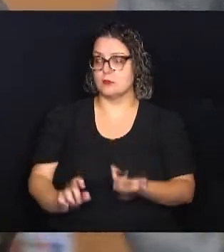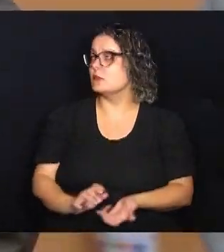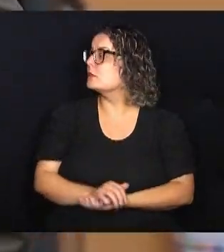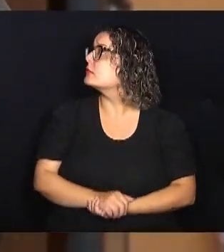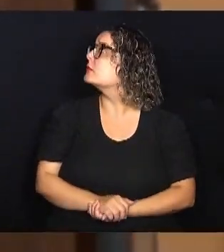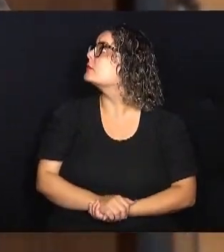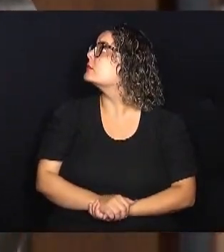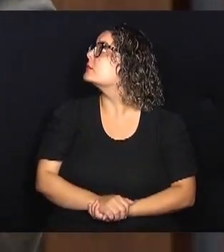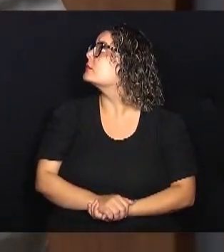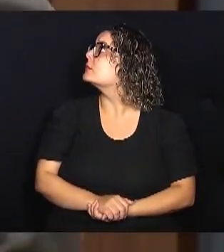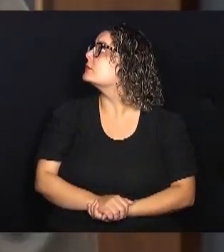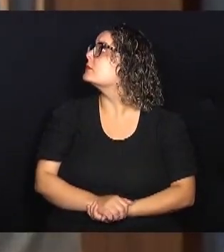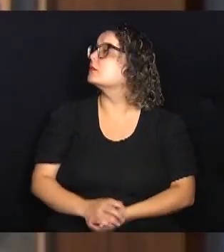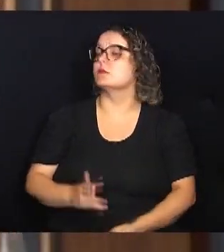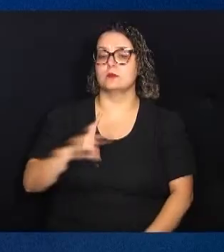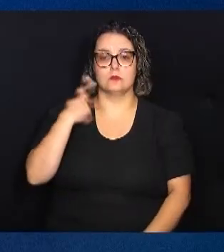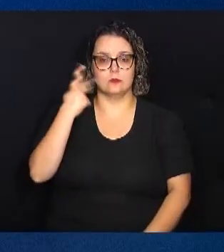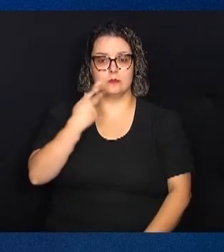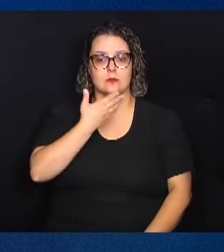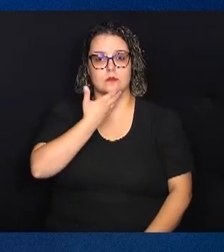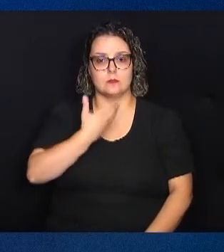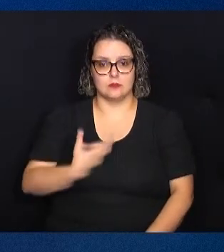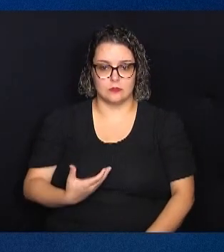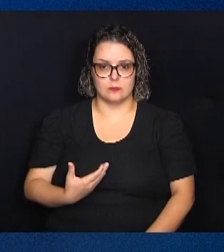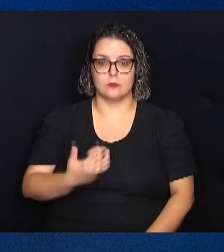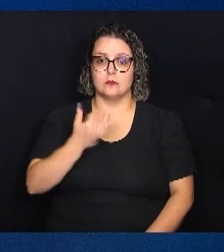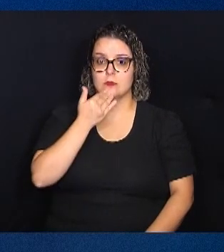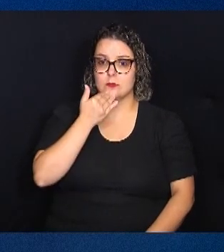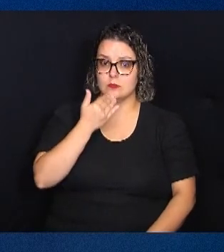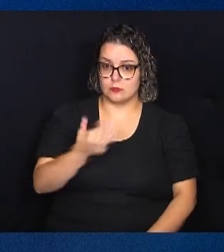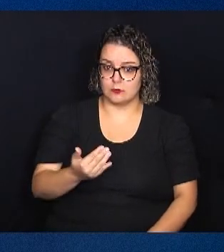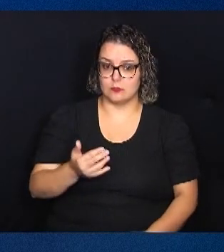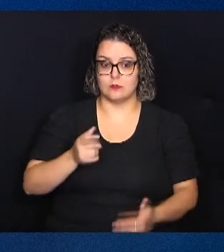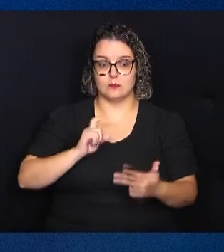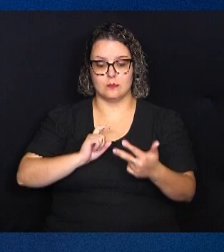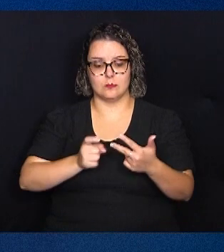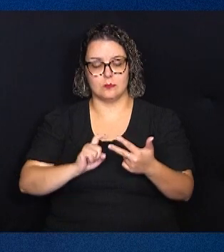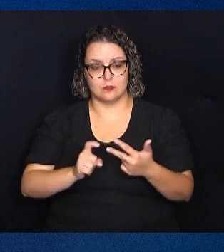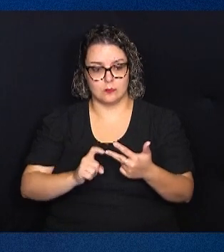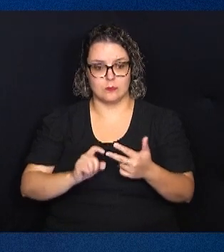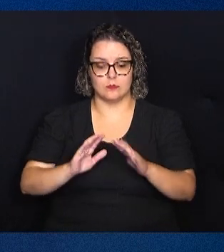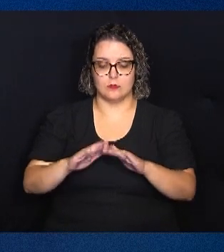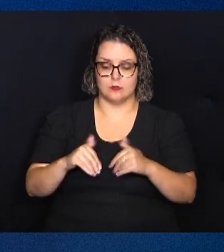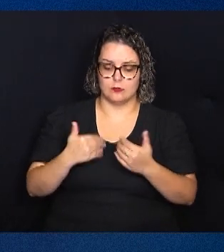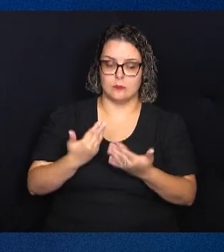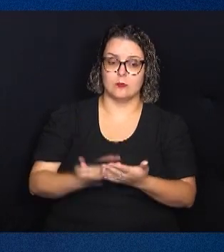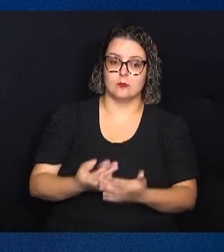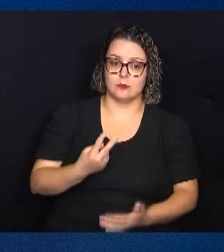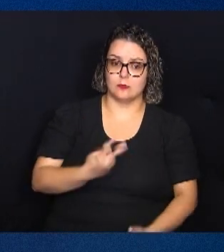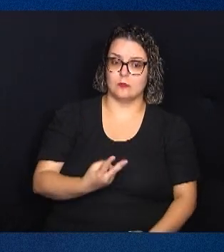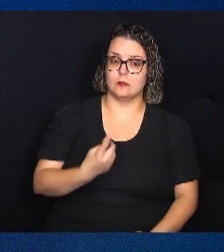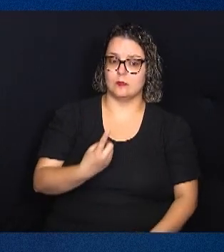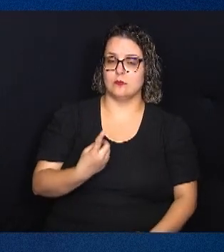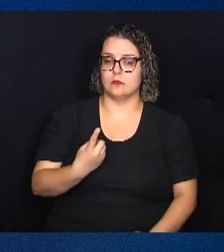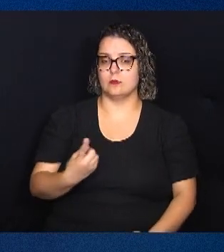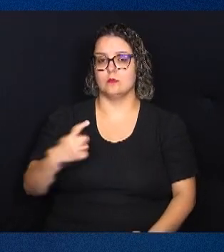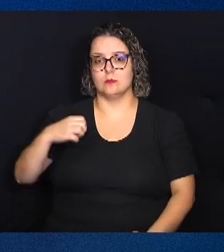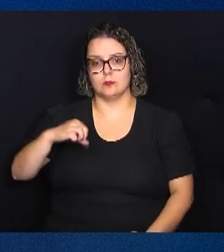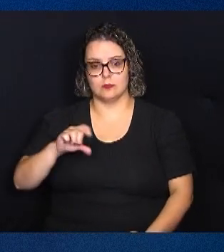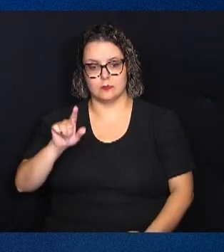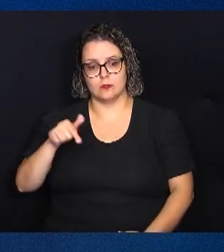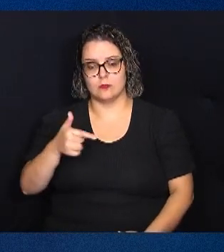O vereador Carmo Luiz solicitou ao Executivo, através do requerimento 2.119 de